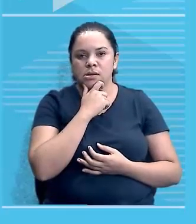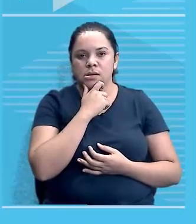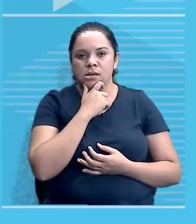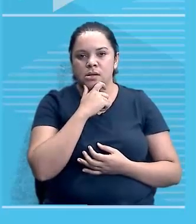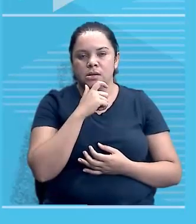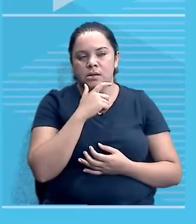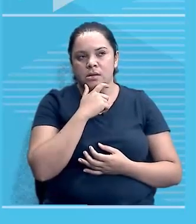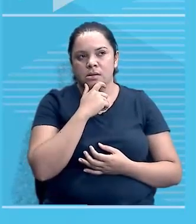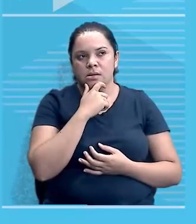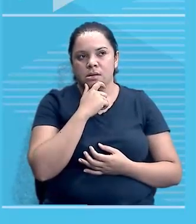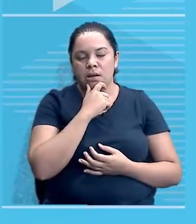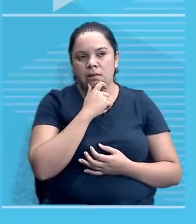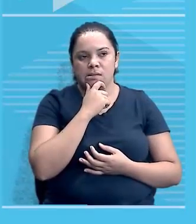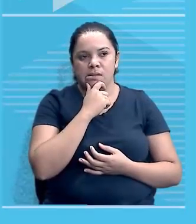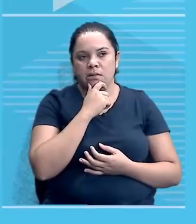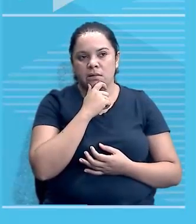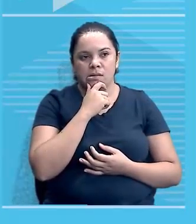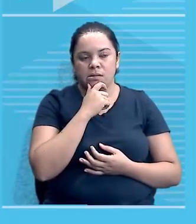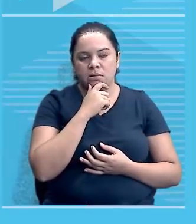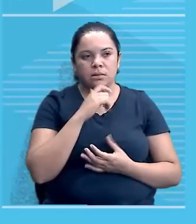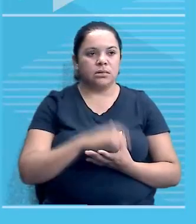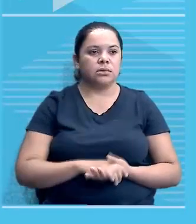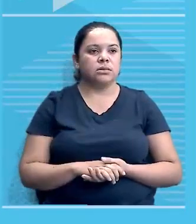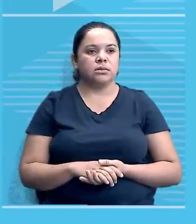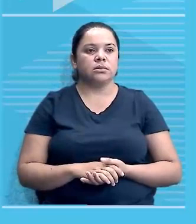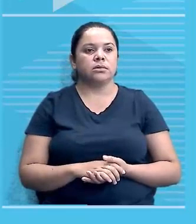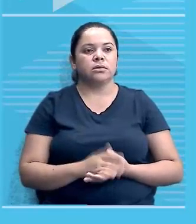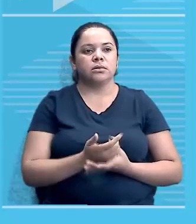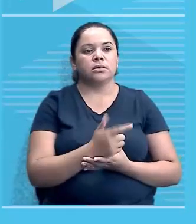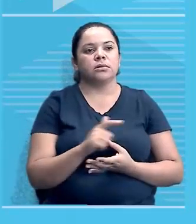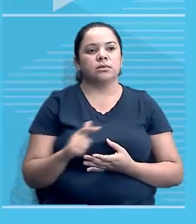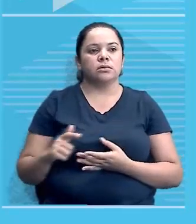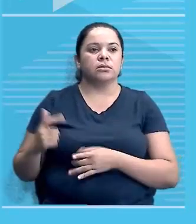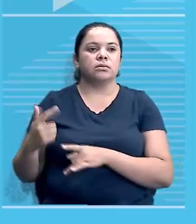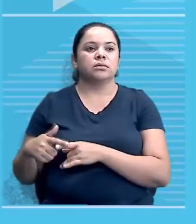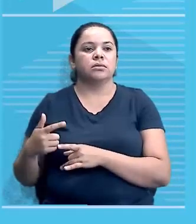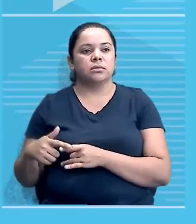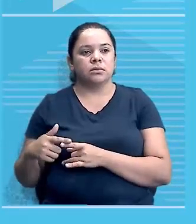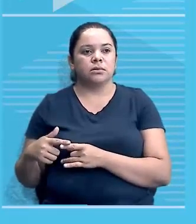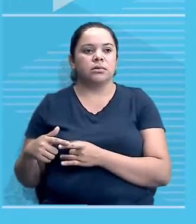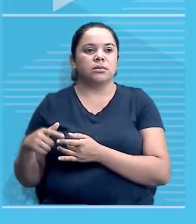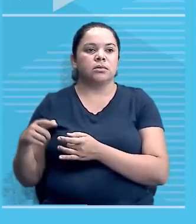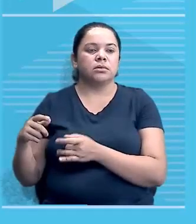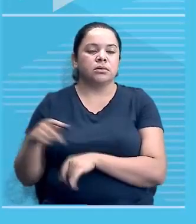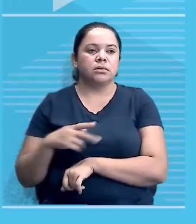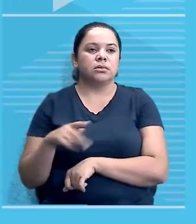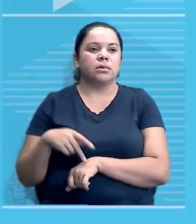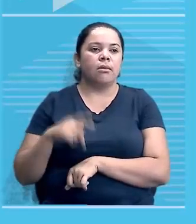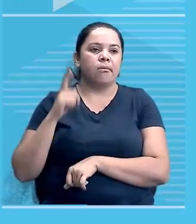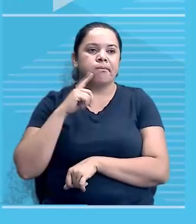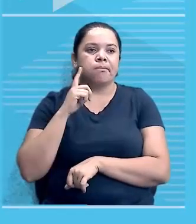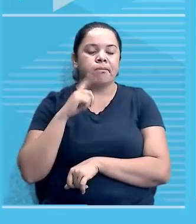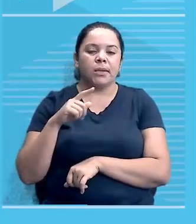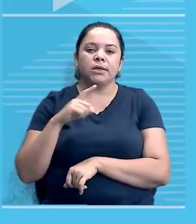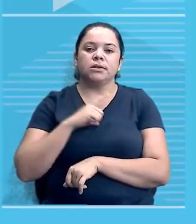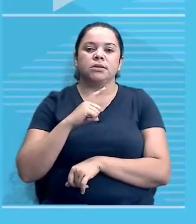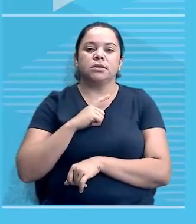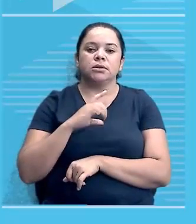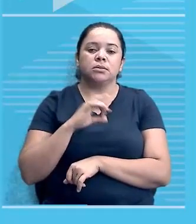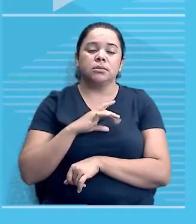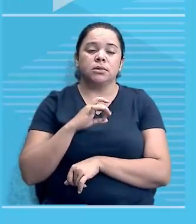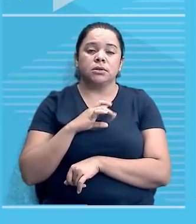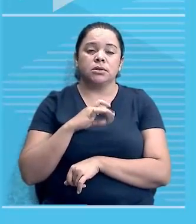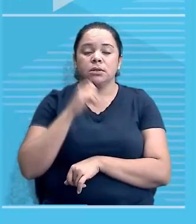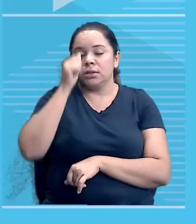danado que é que as ideias socialistas que estavam sendo projetadas pela União Soviética